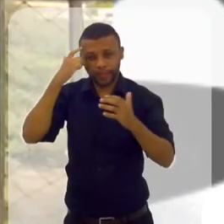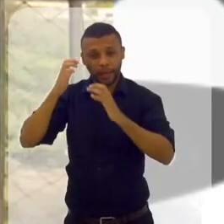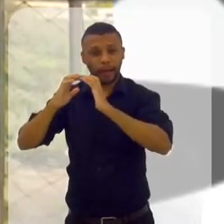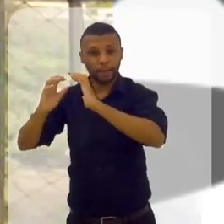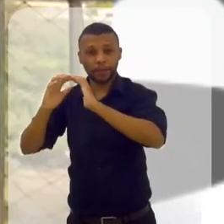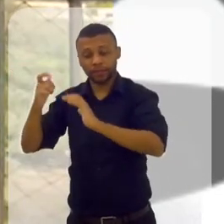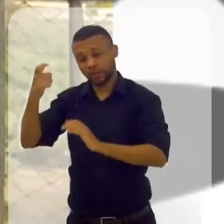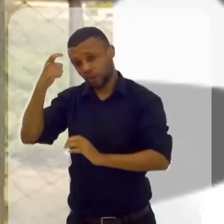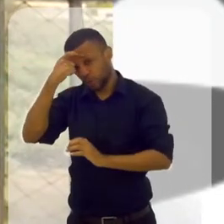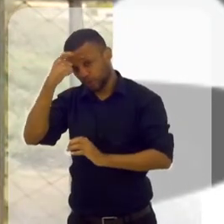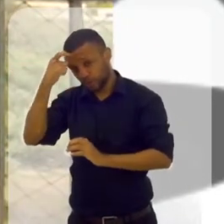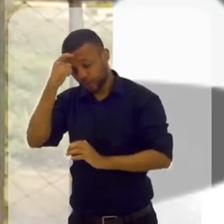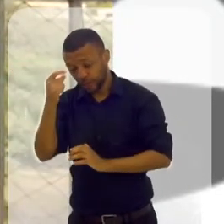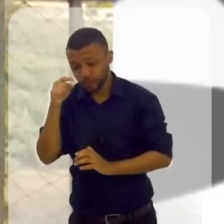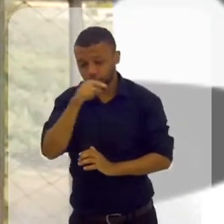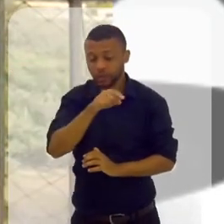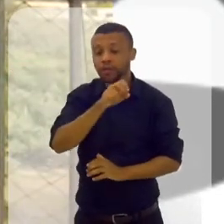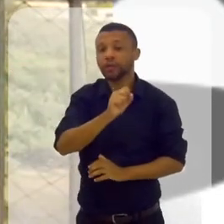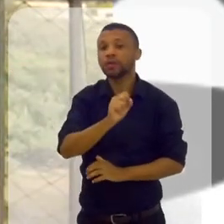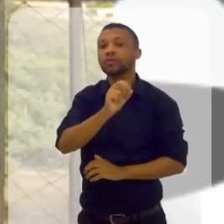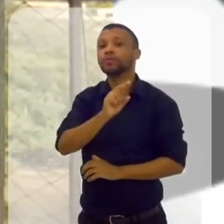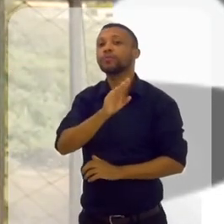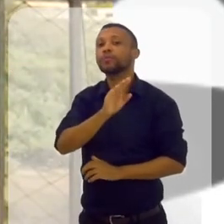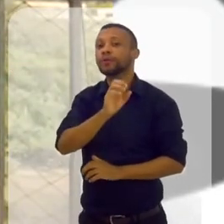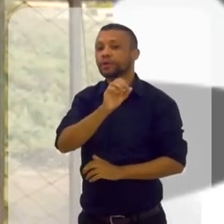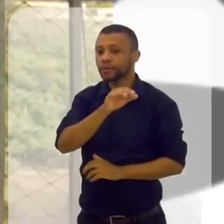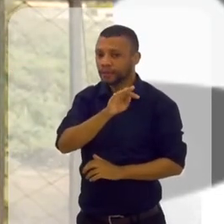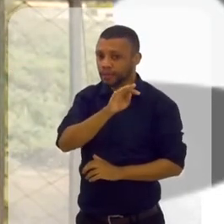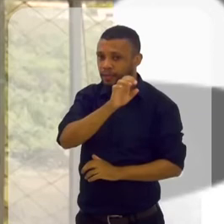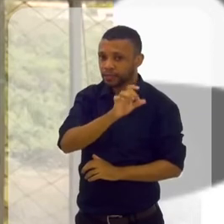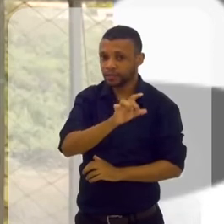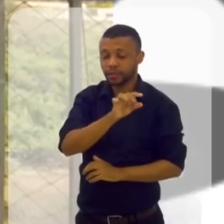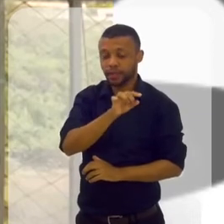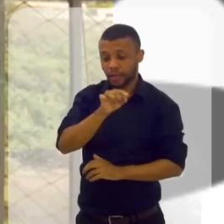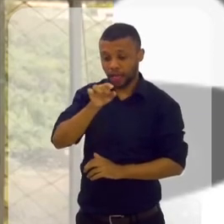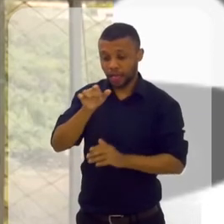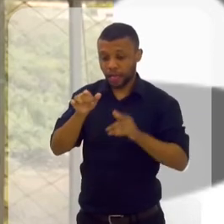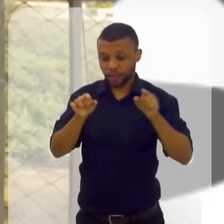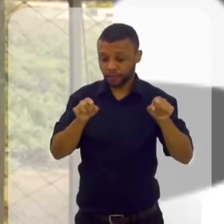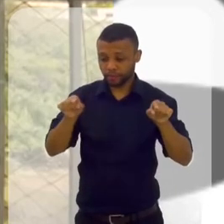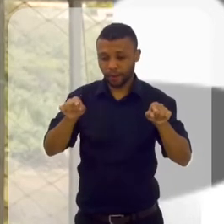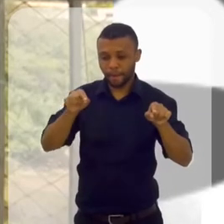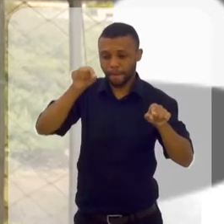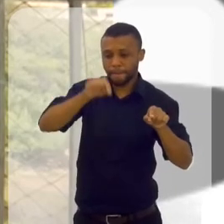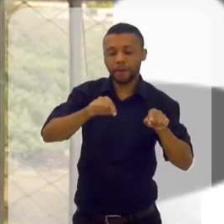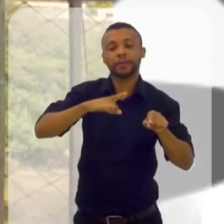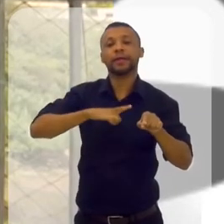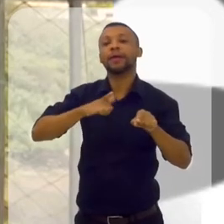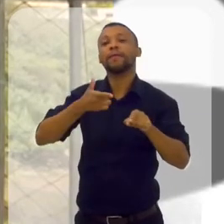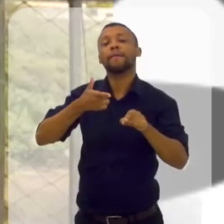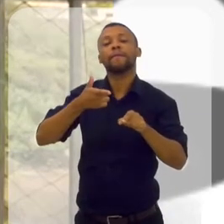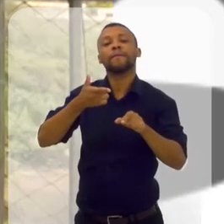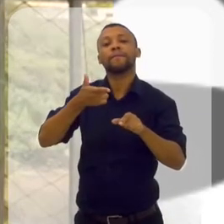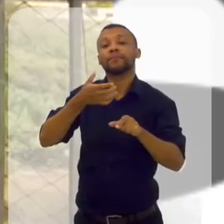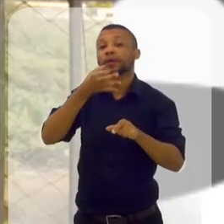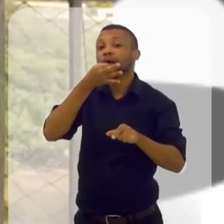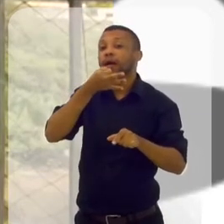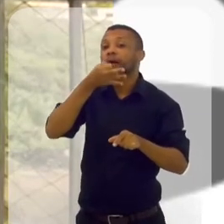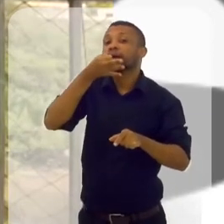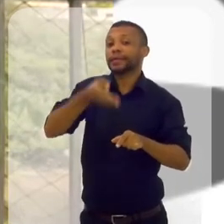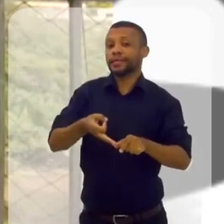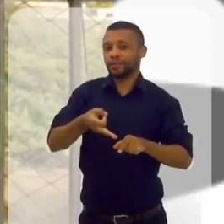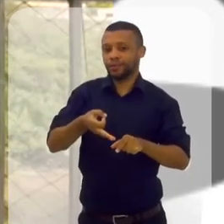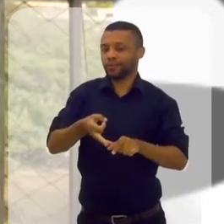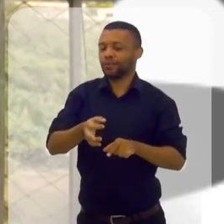subconsciente, existe uma barreira de proteção que chama fator crítico. O é esse fator crítico? Ele é uma barreira de proteção, é um